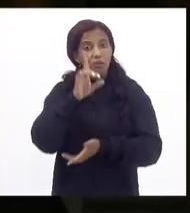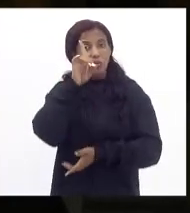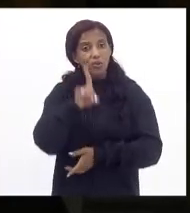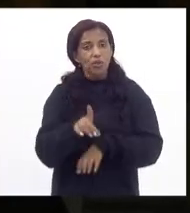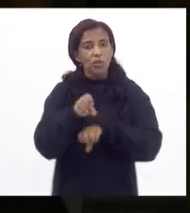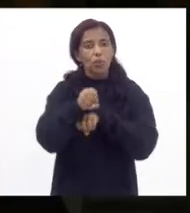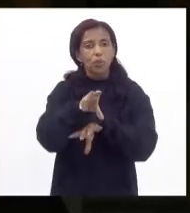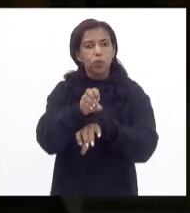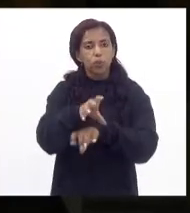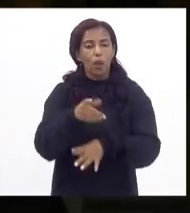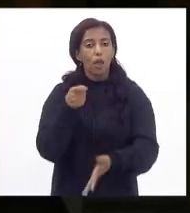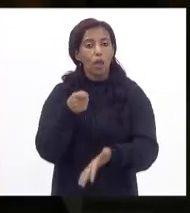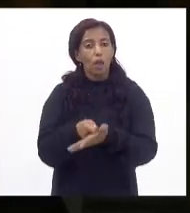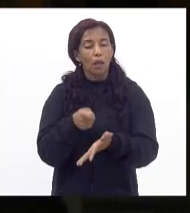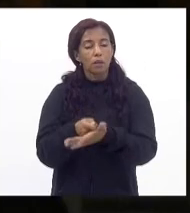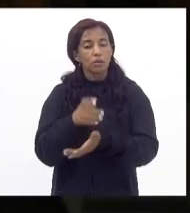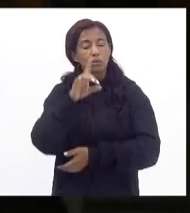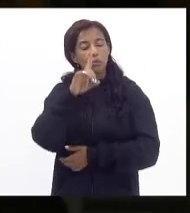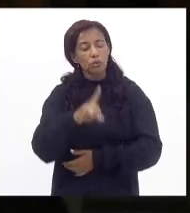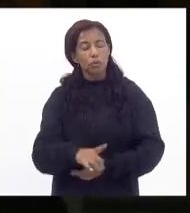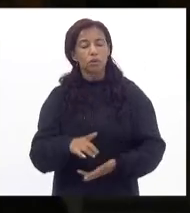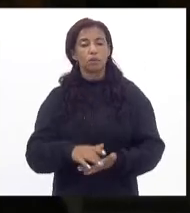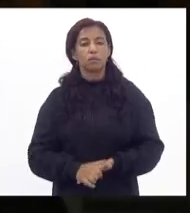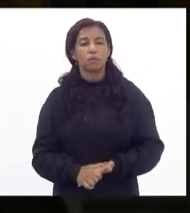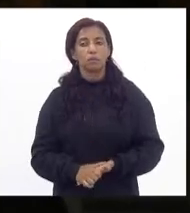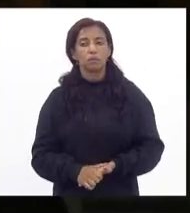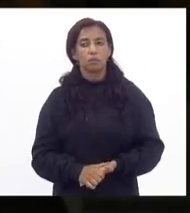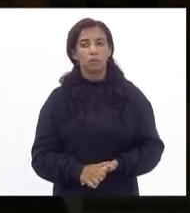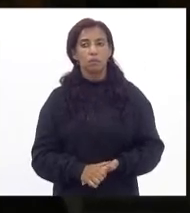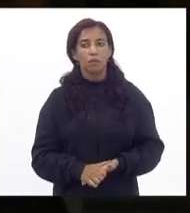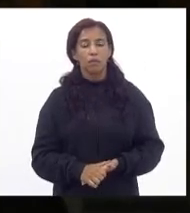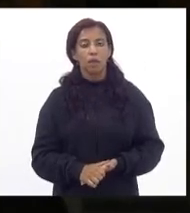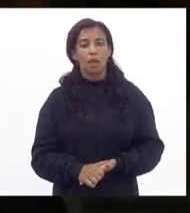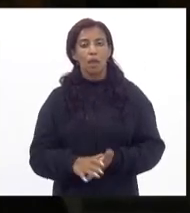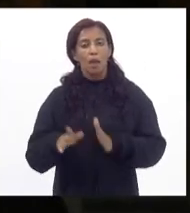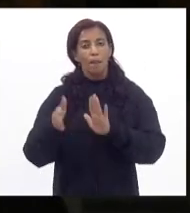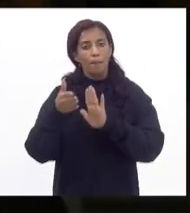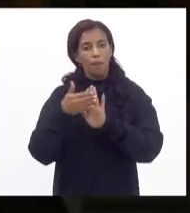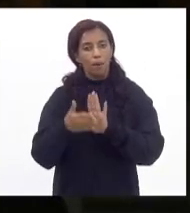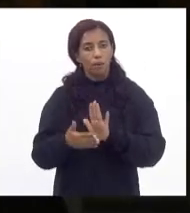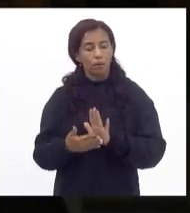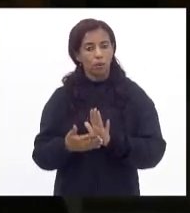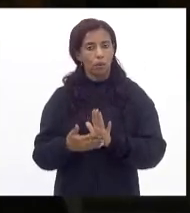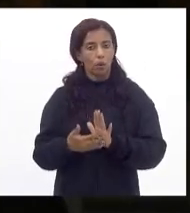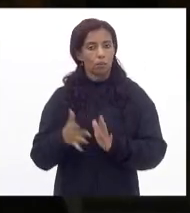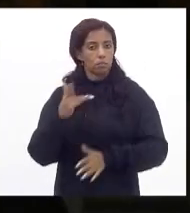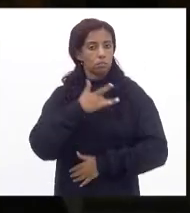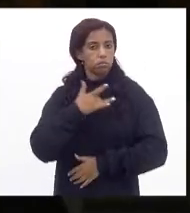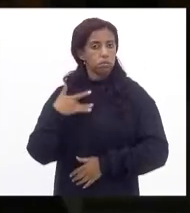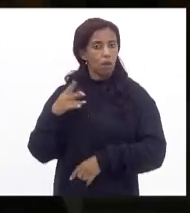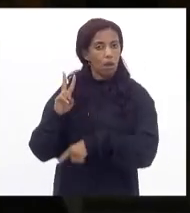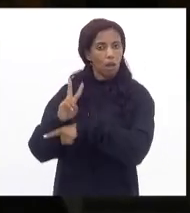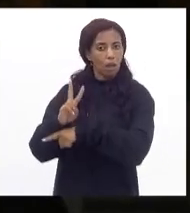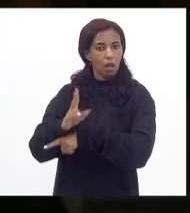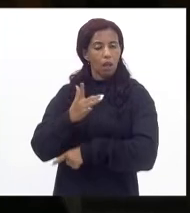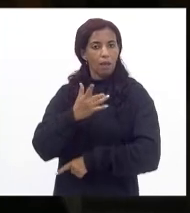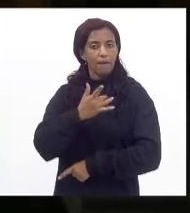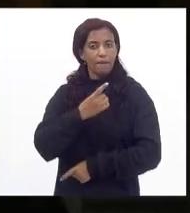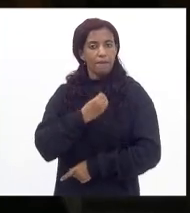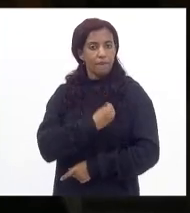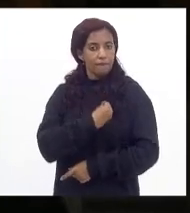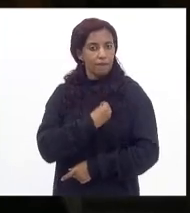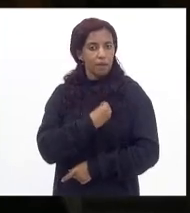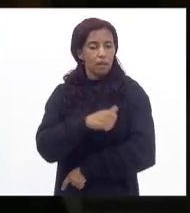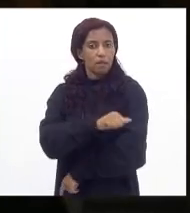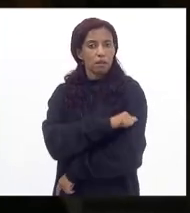educação e garantindo o direito a protocolos sanitários que preservem a vida para os